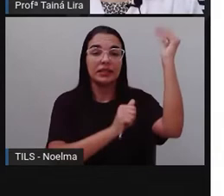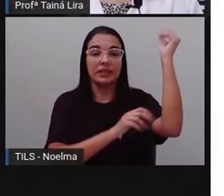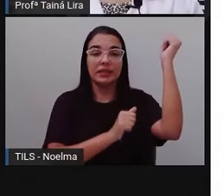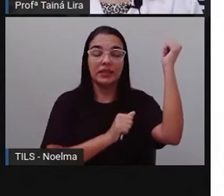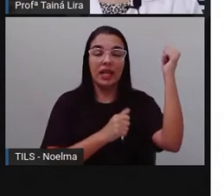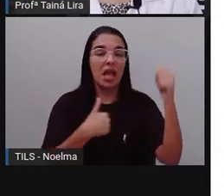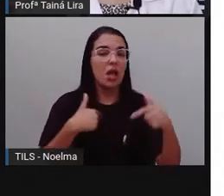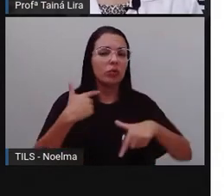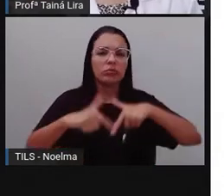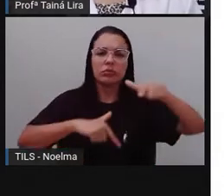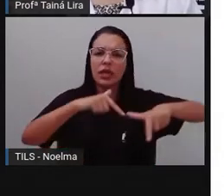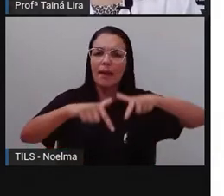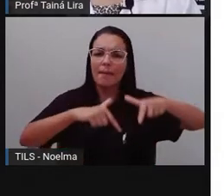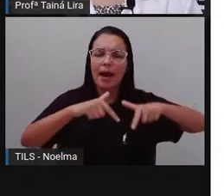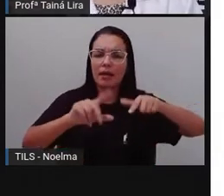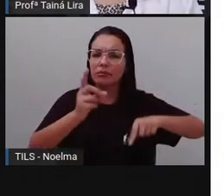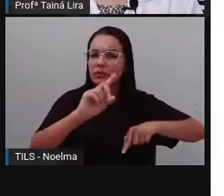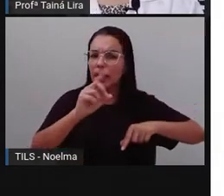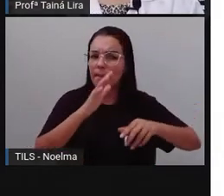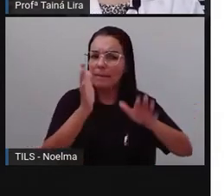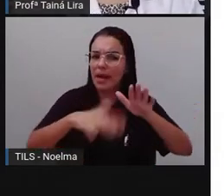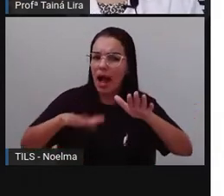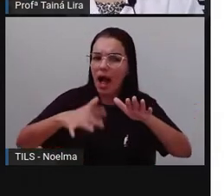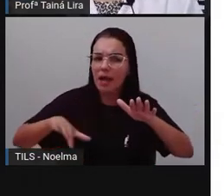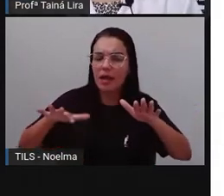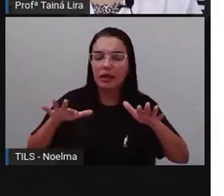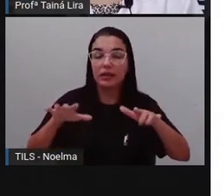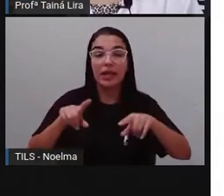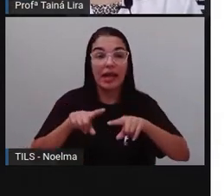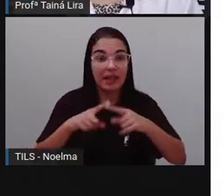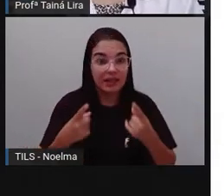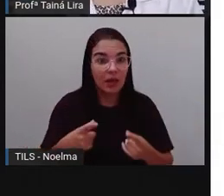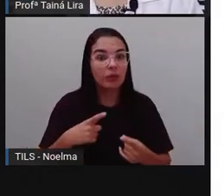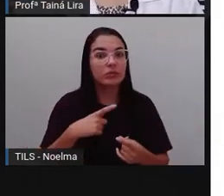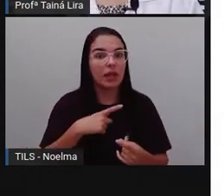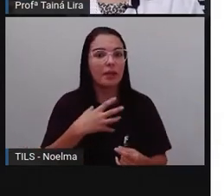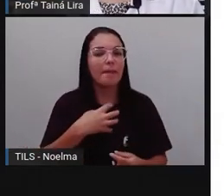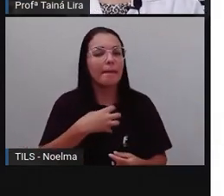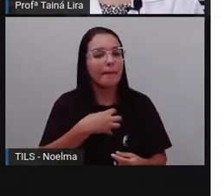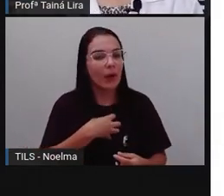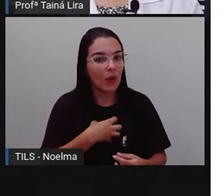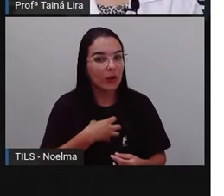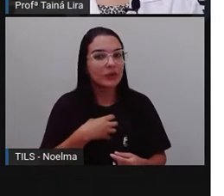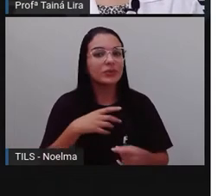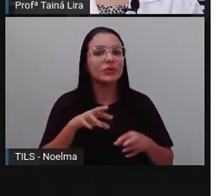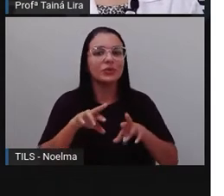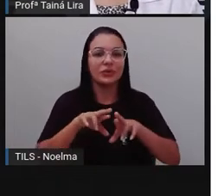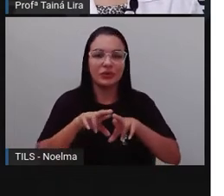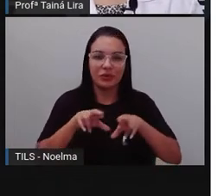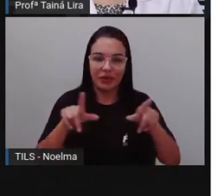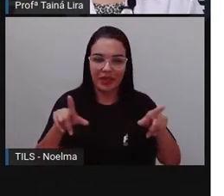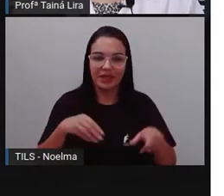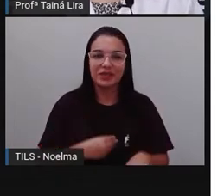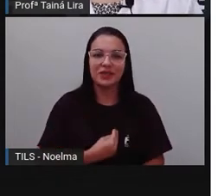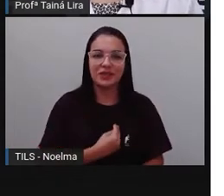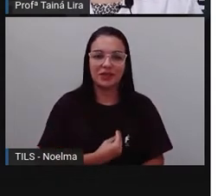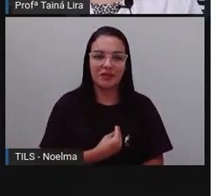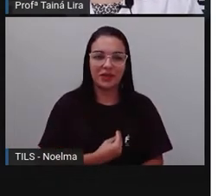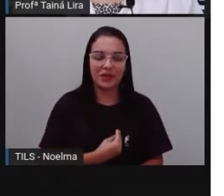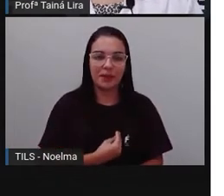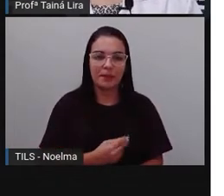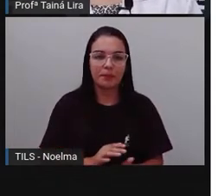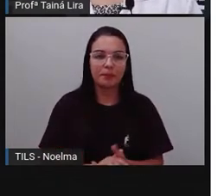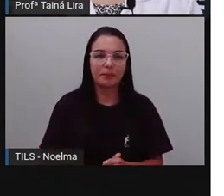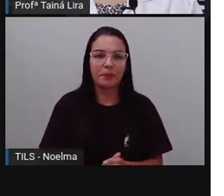como os caissaras, não é verdade? Então, são, sim, modos de vida diferentes, tá? Qual